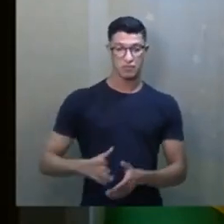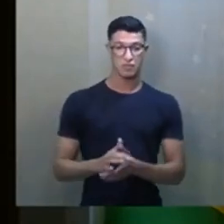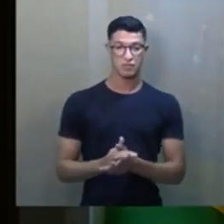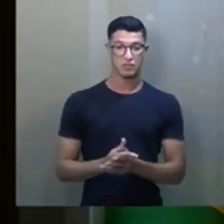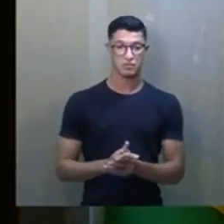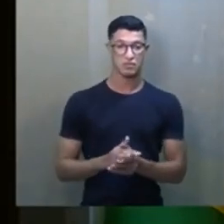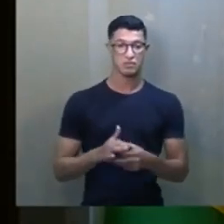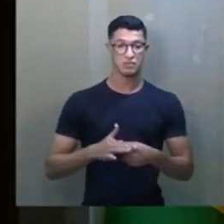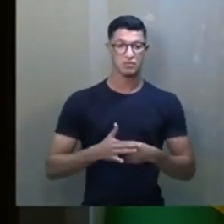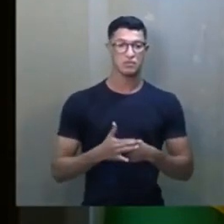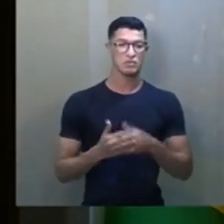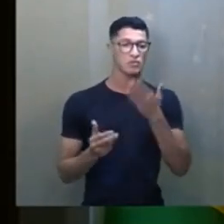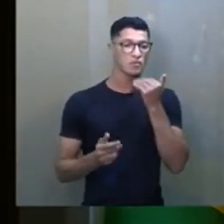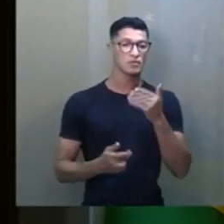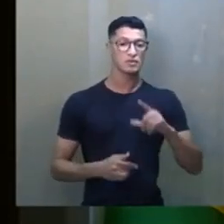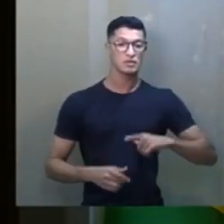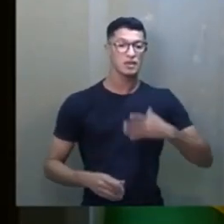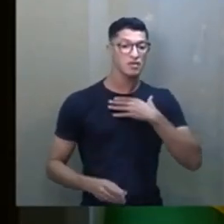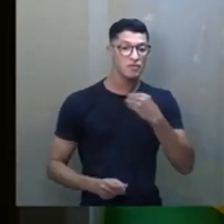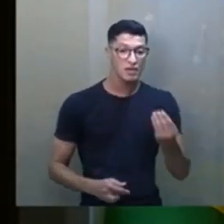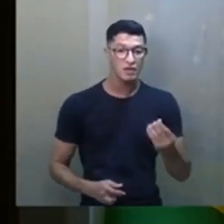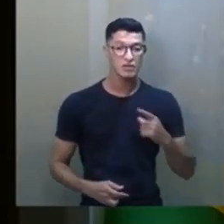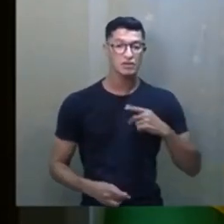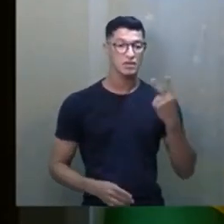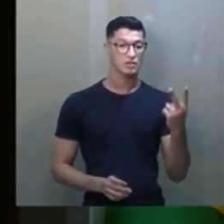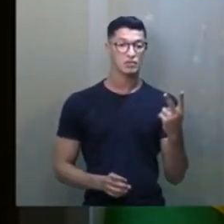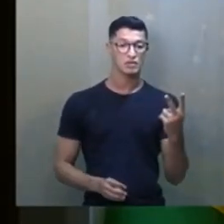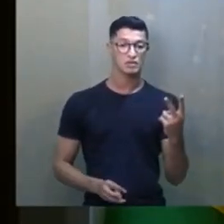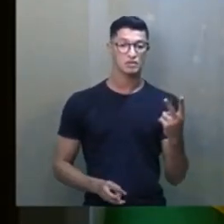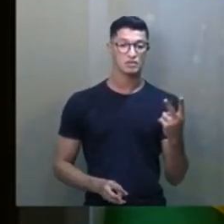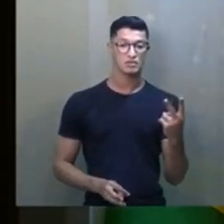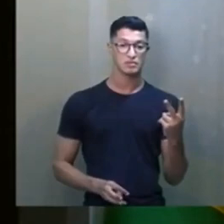comendo. E o Chico perguntou, e o senhor tem filhas? Tenho duas.